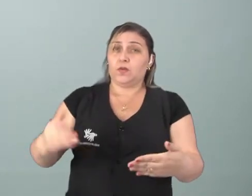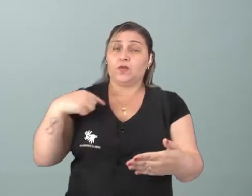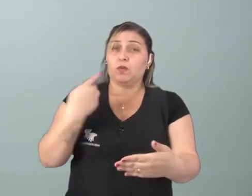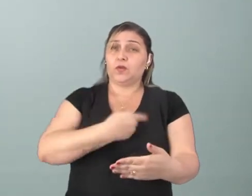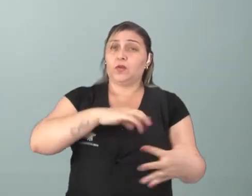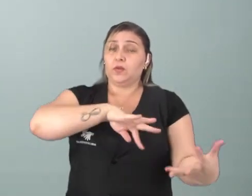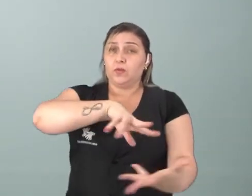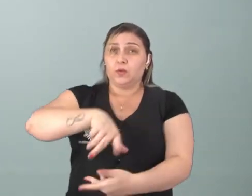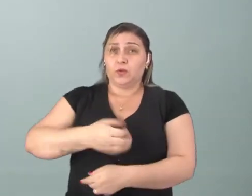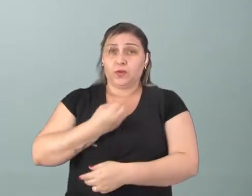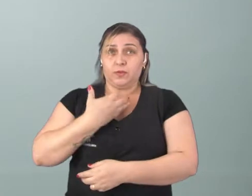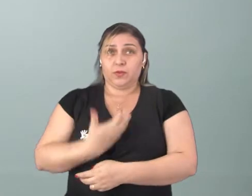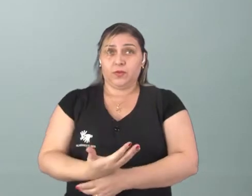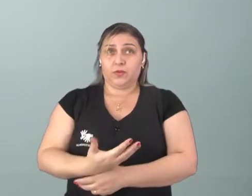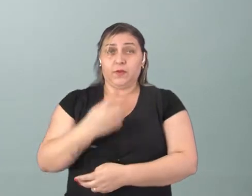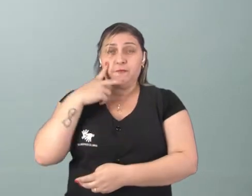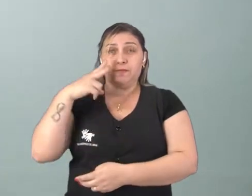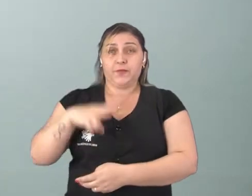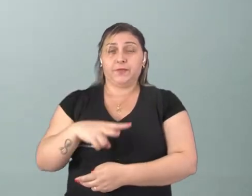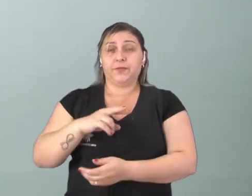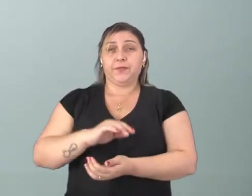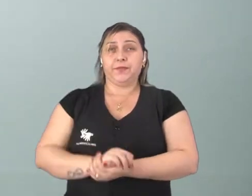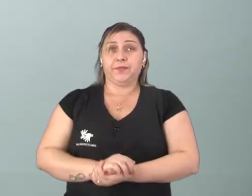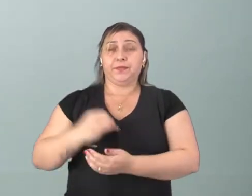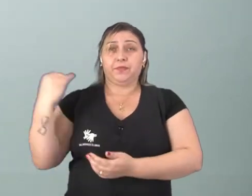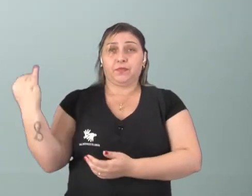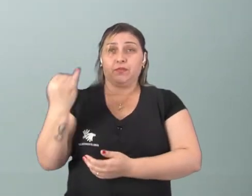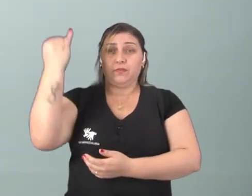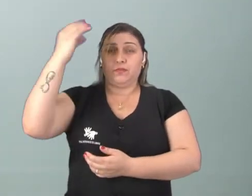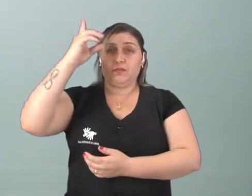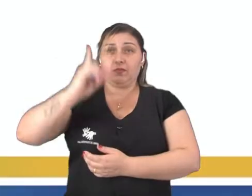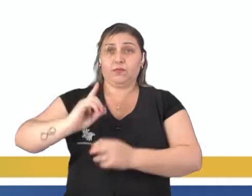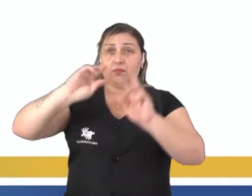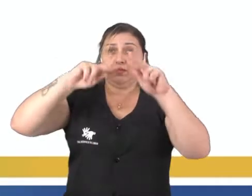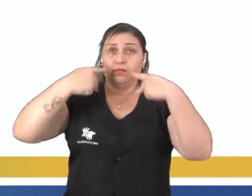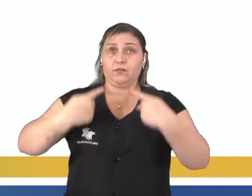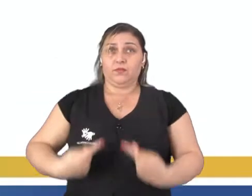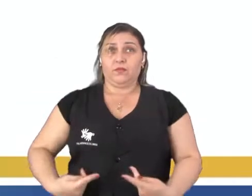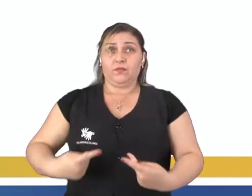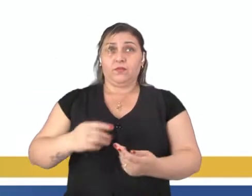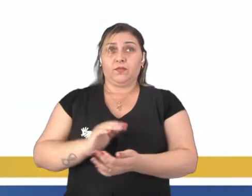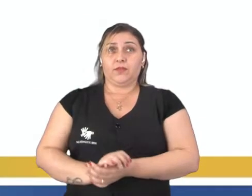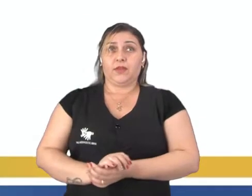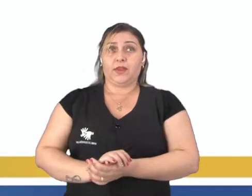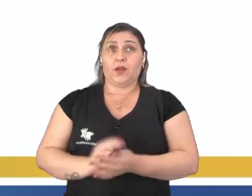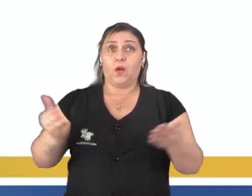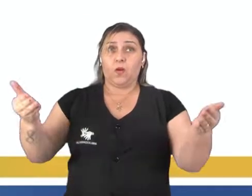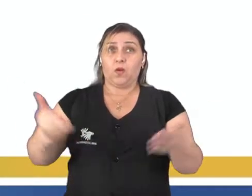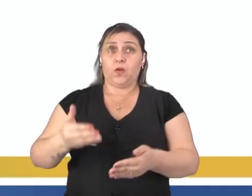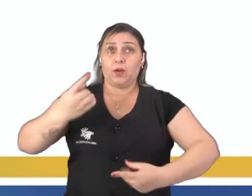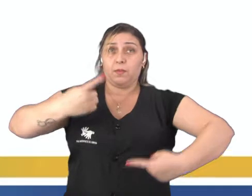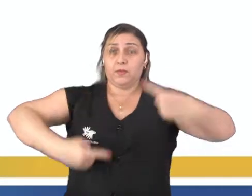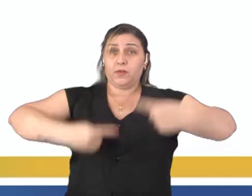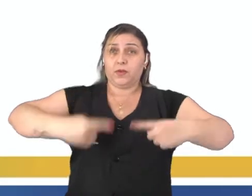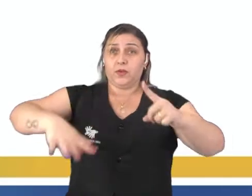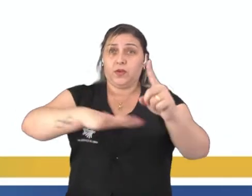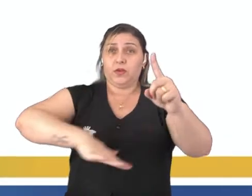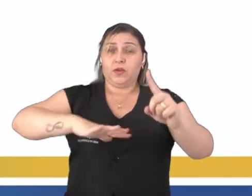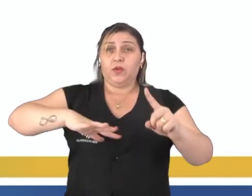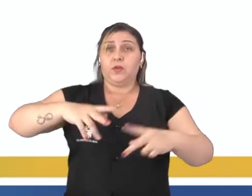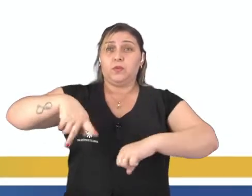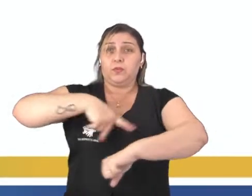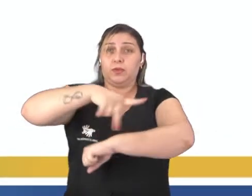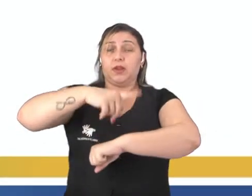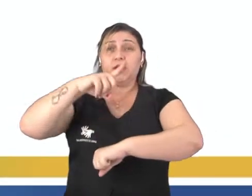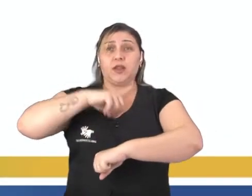mundo, tá bom? Então observem aí a importância dos direitos humanos. O atual cenário político e social no país